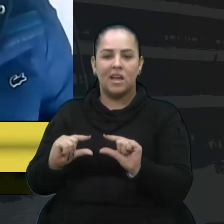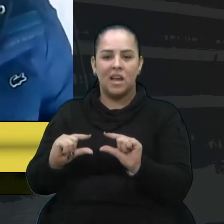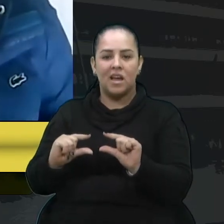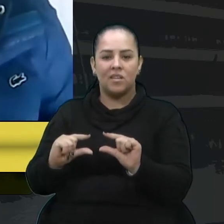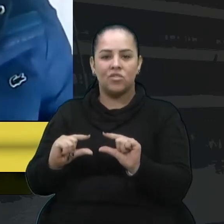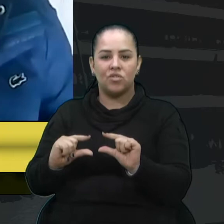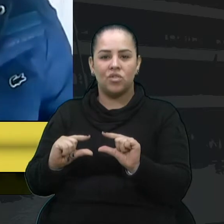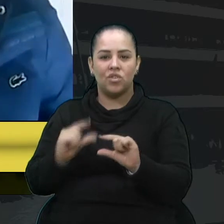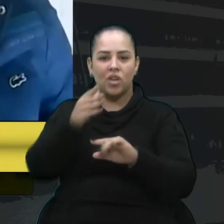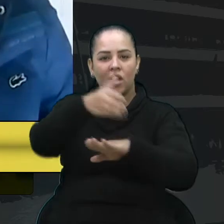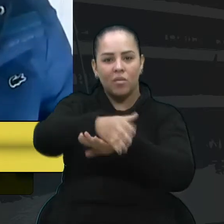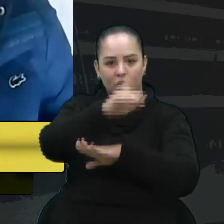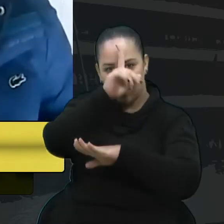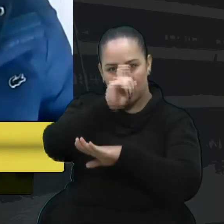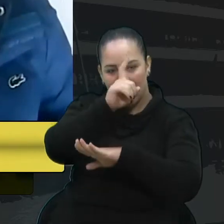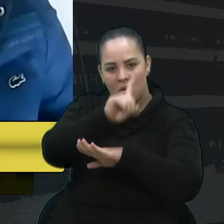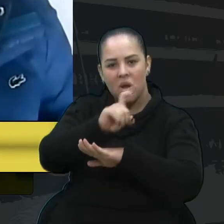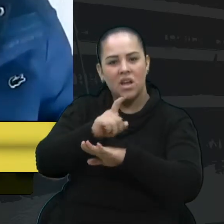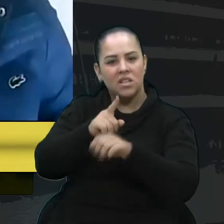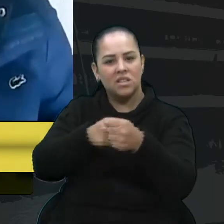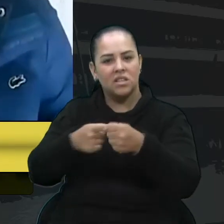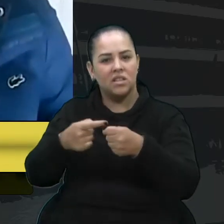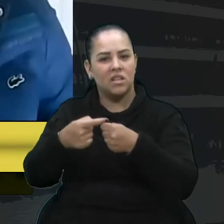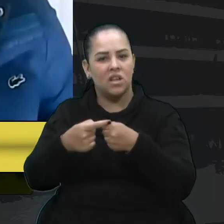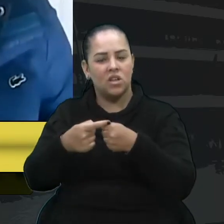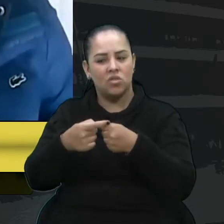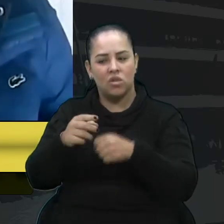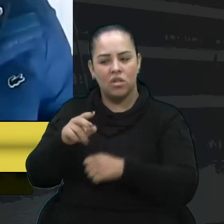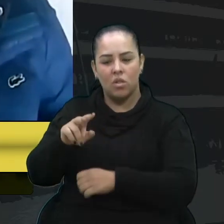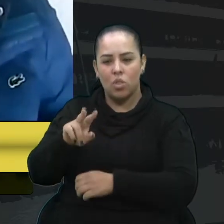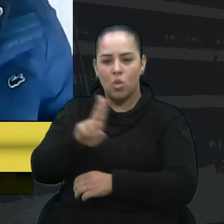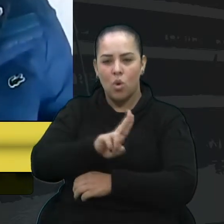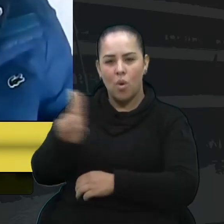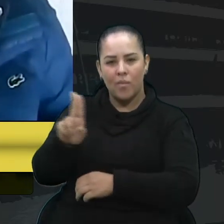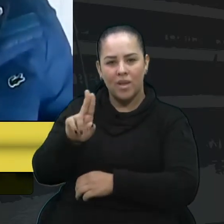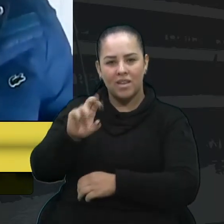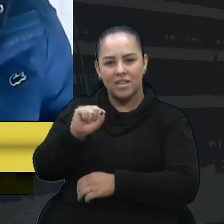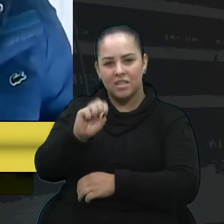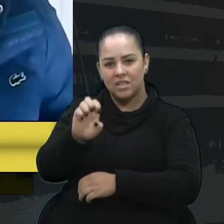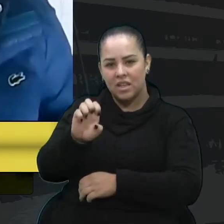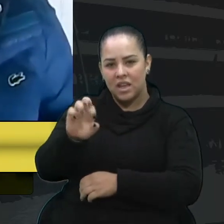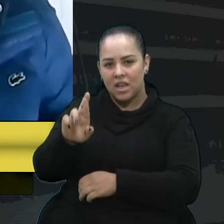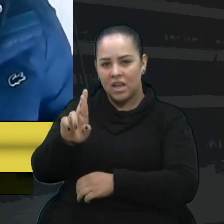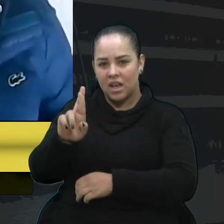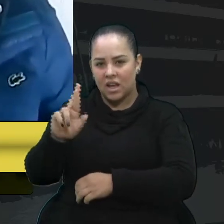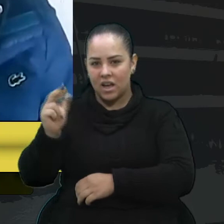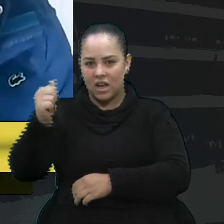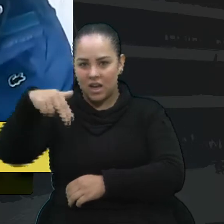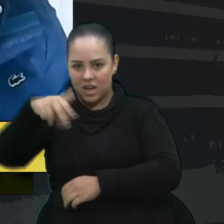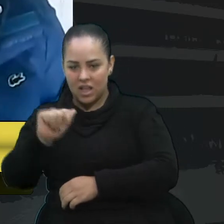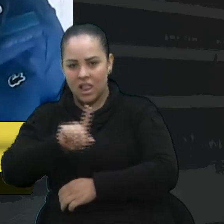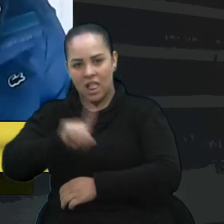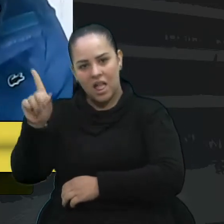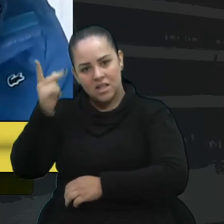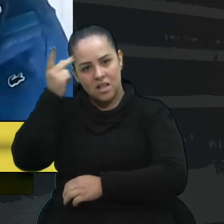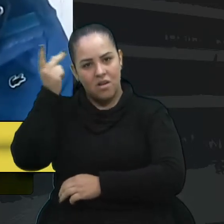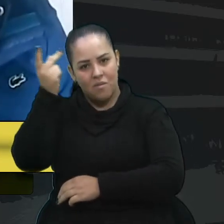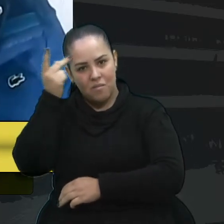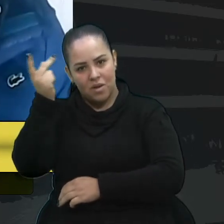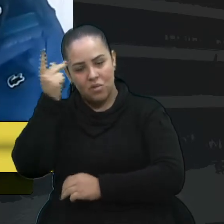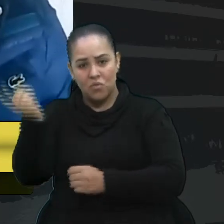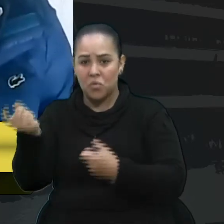uma cidade que praticamente, eu acho que o nome da cidade é Serrana, no interior de São Paulo, praticamente voltou à